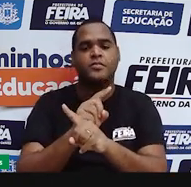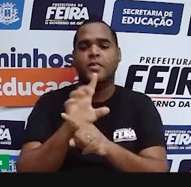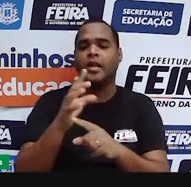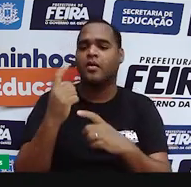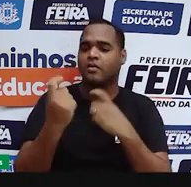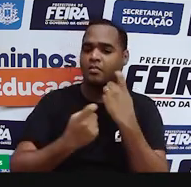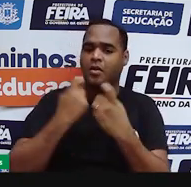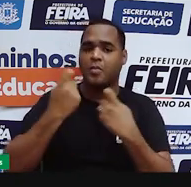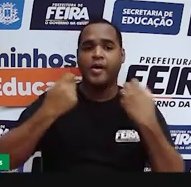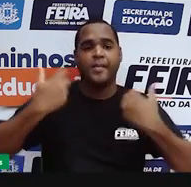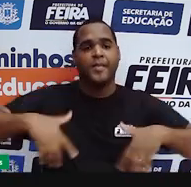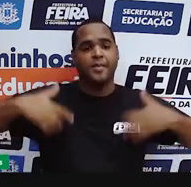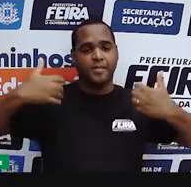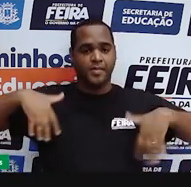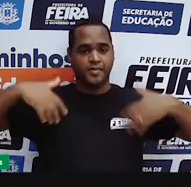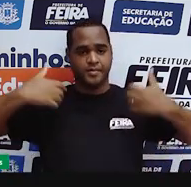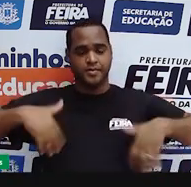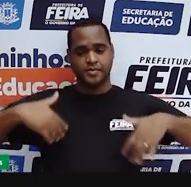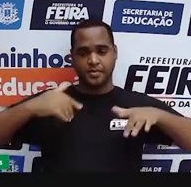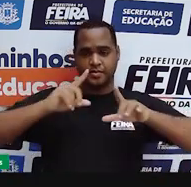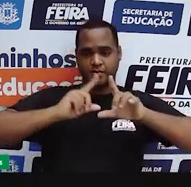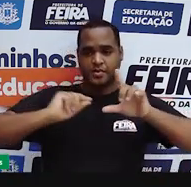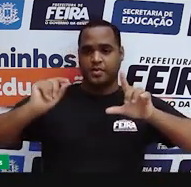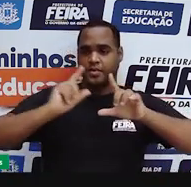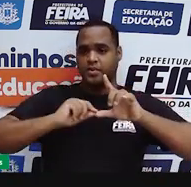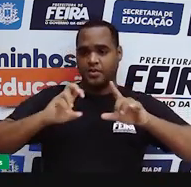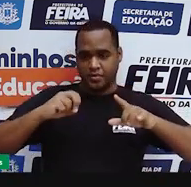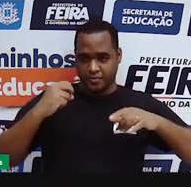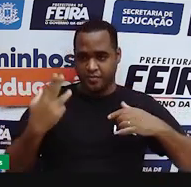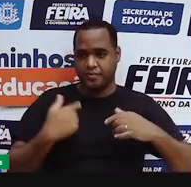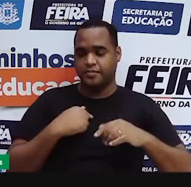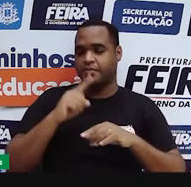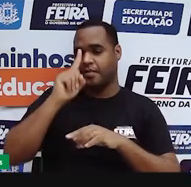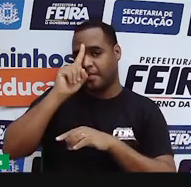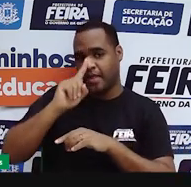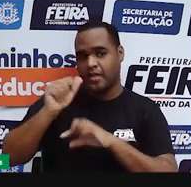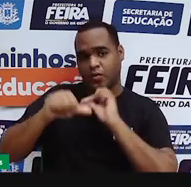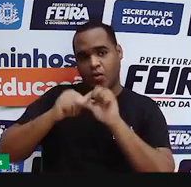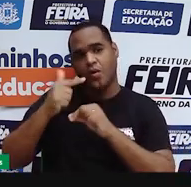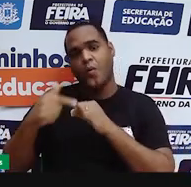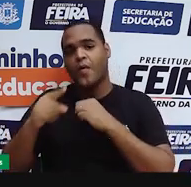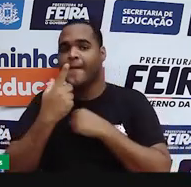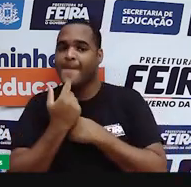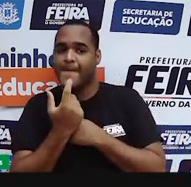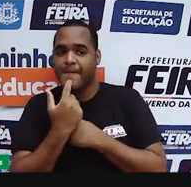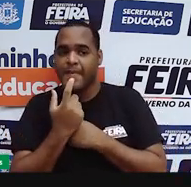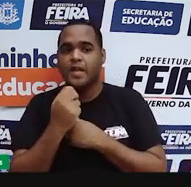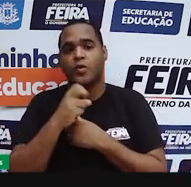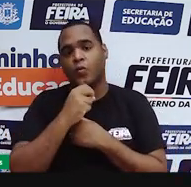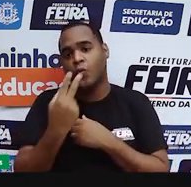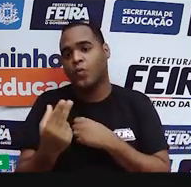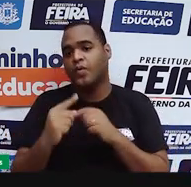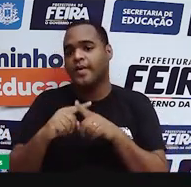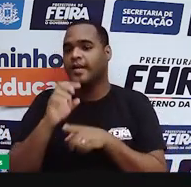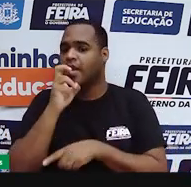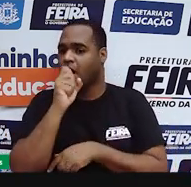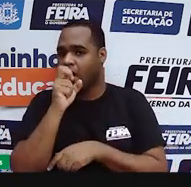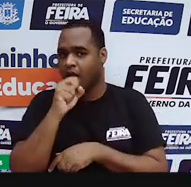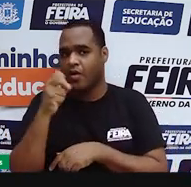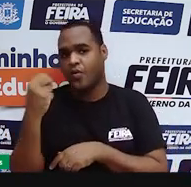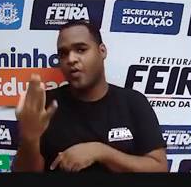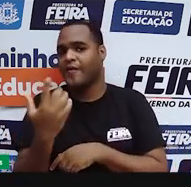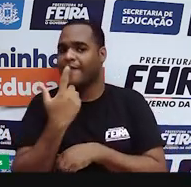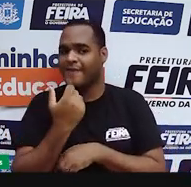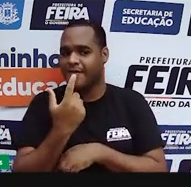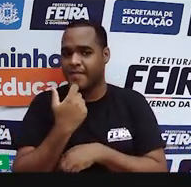Quando esse índice vem aqui, para o amarelinho, quando vem para o vermelho, quando vem para o laranja ou para o vermelho,